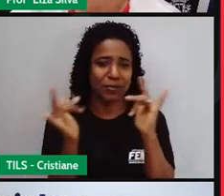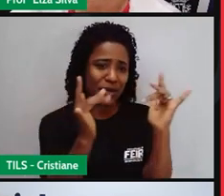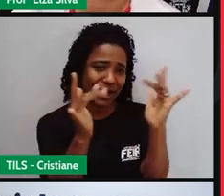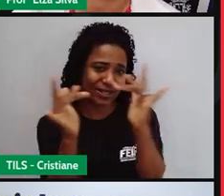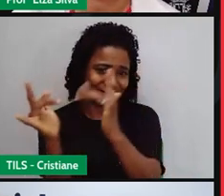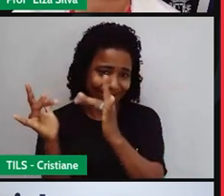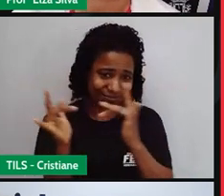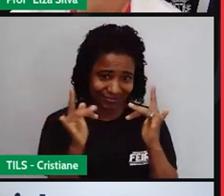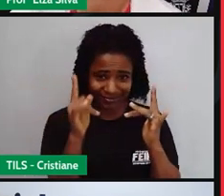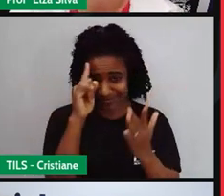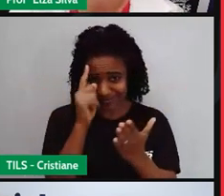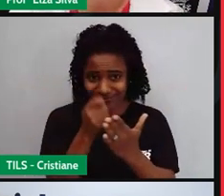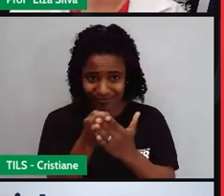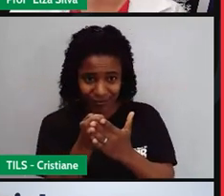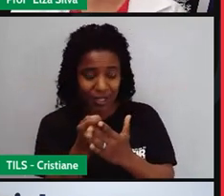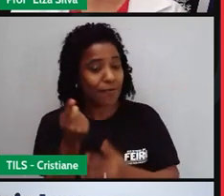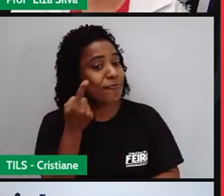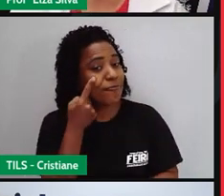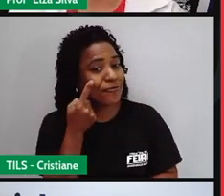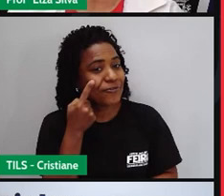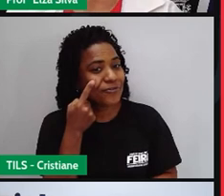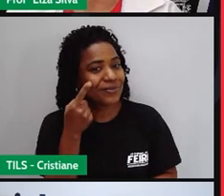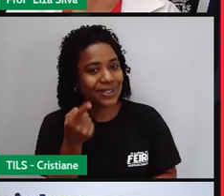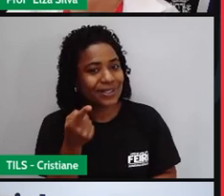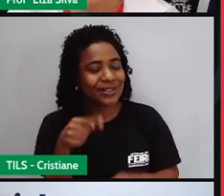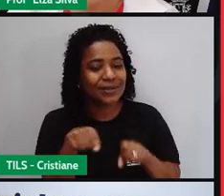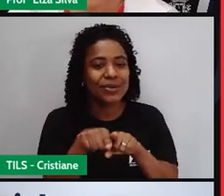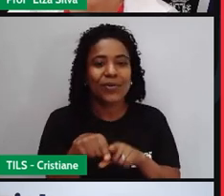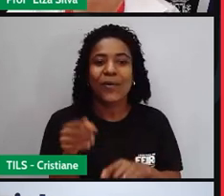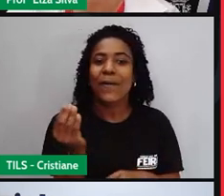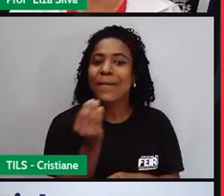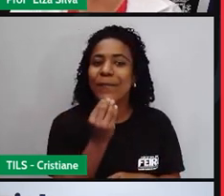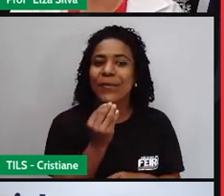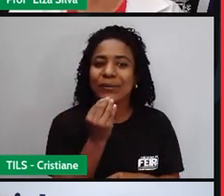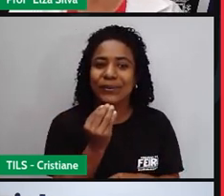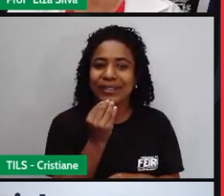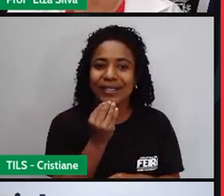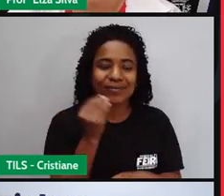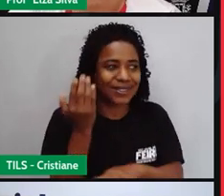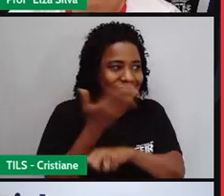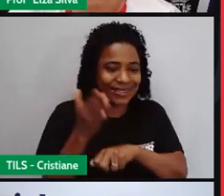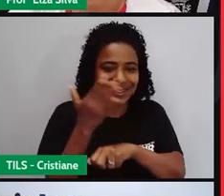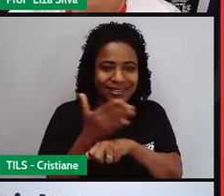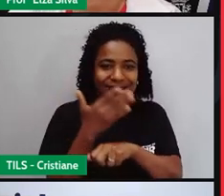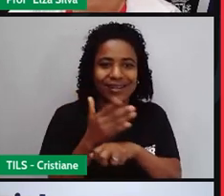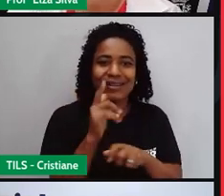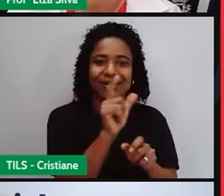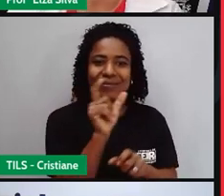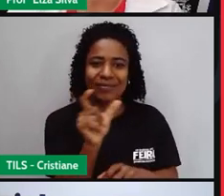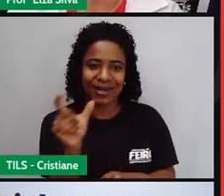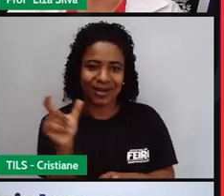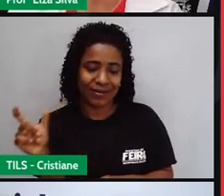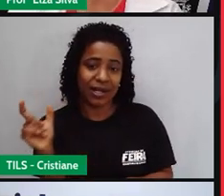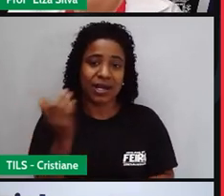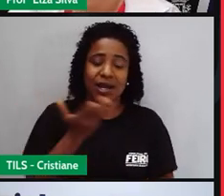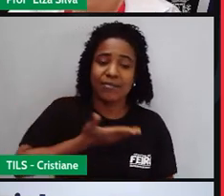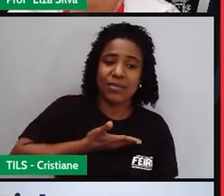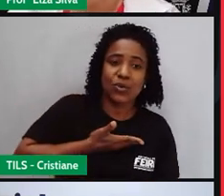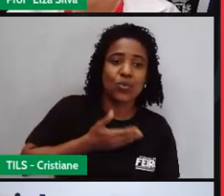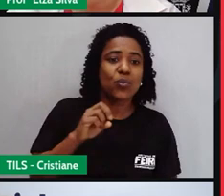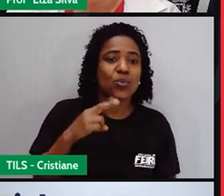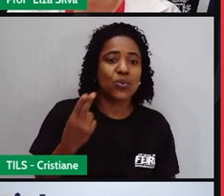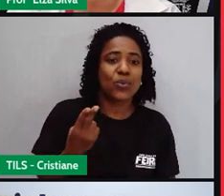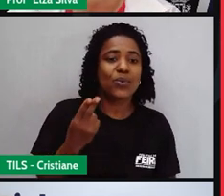ou namorada. Vejam que a gente também aproveita a oportunidade para revisar esse vocabulário. amigo ou amiga em